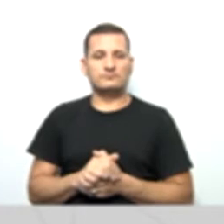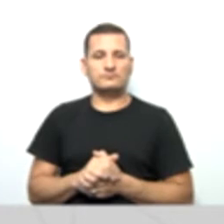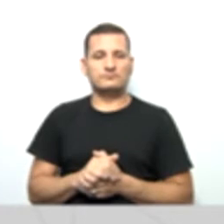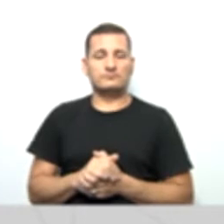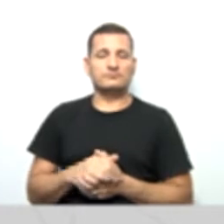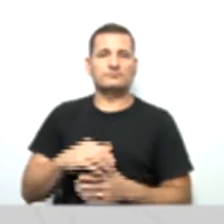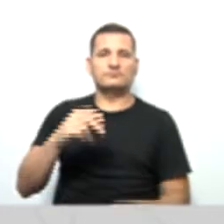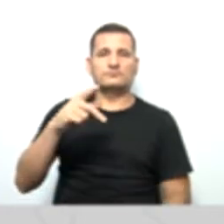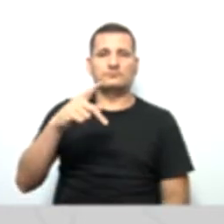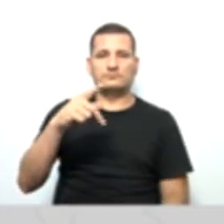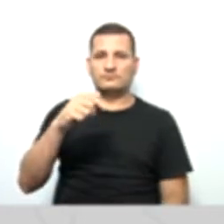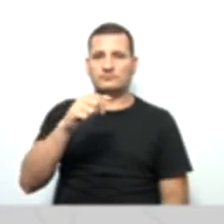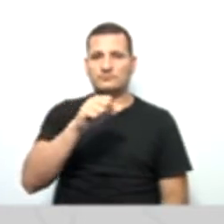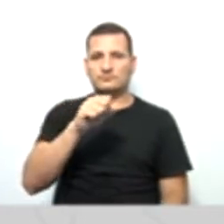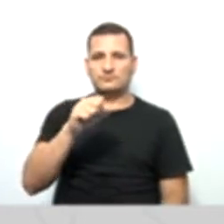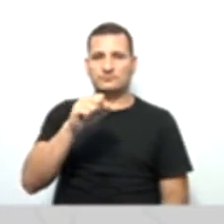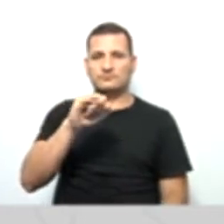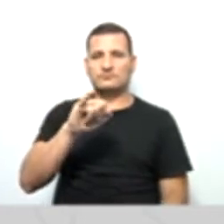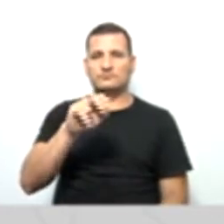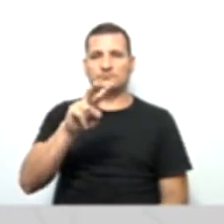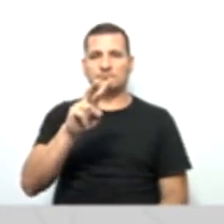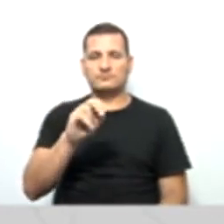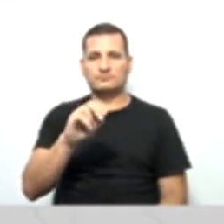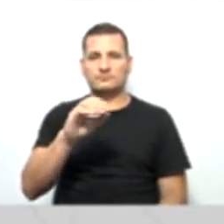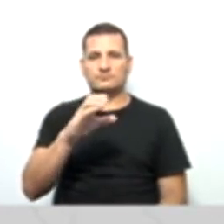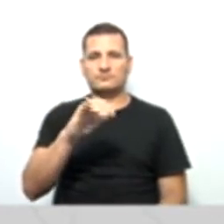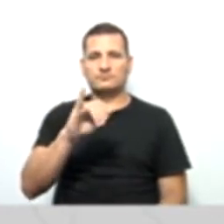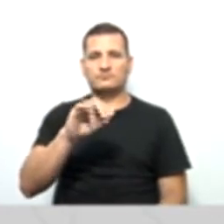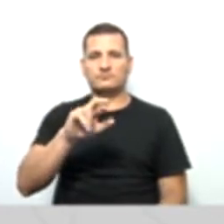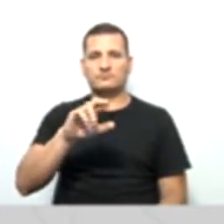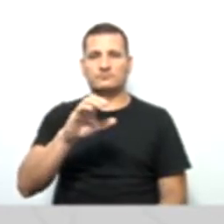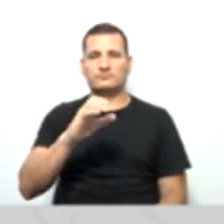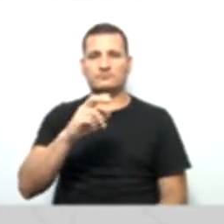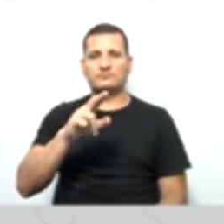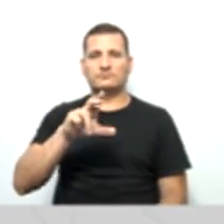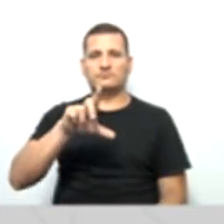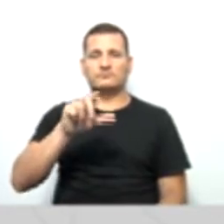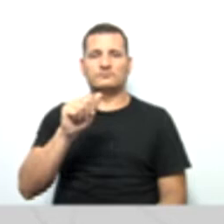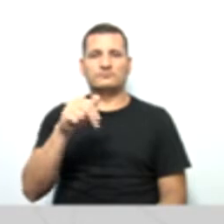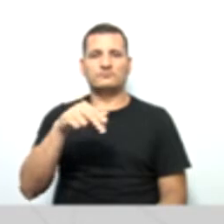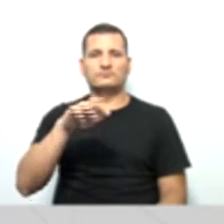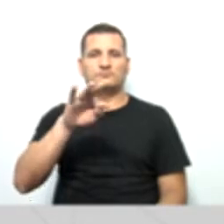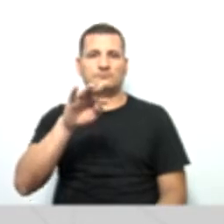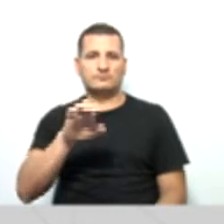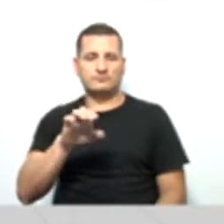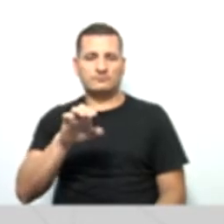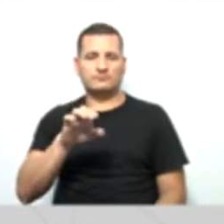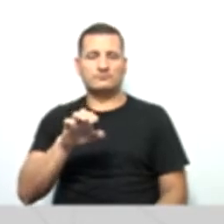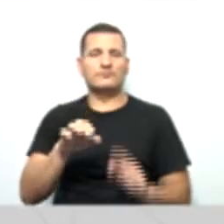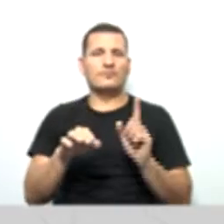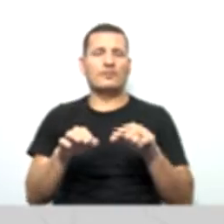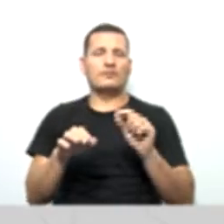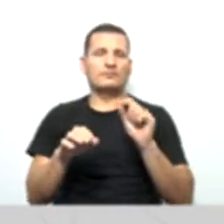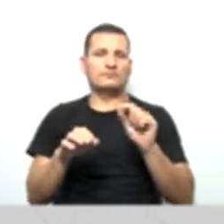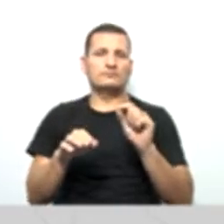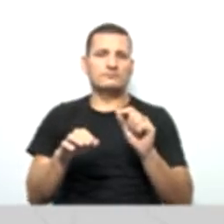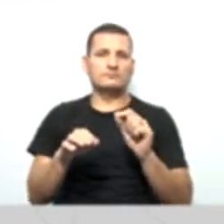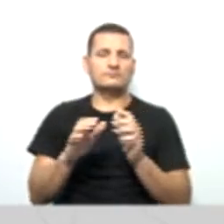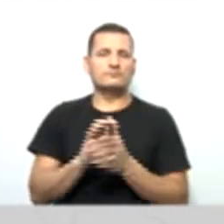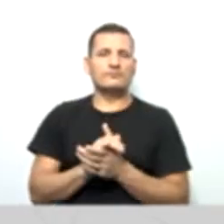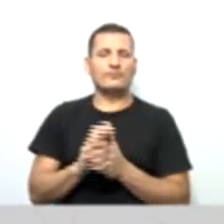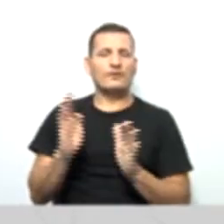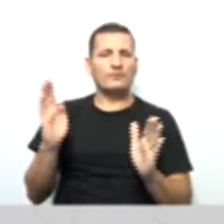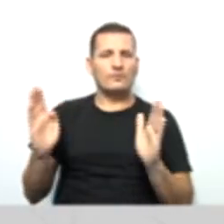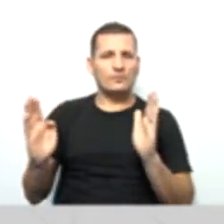Passivo circulante é um conjunto de valores devidos a partir de um ano da data do encerramento do